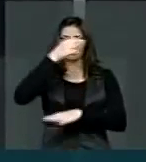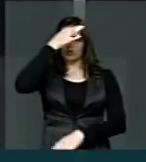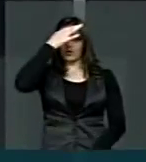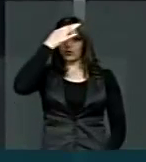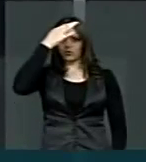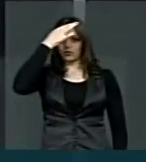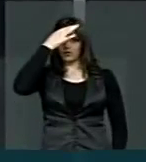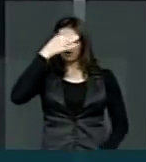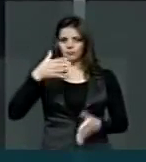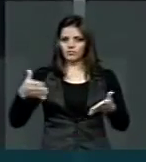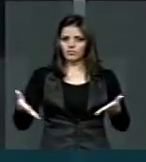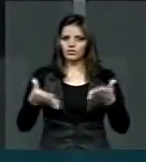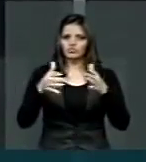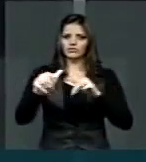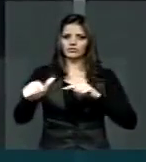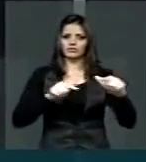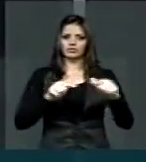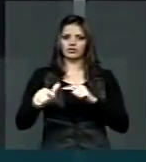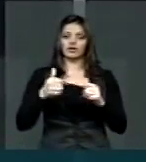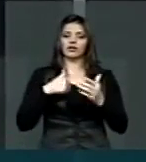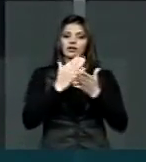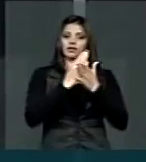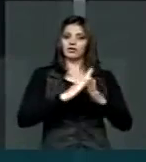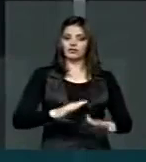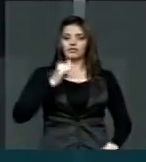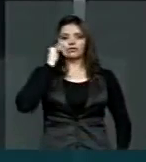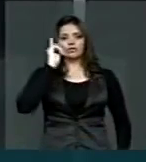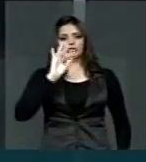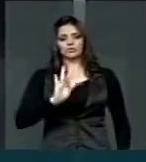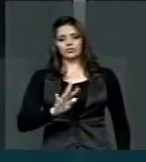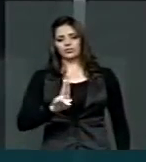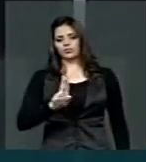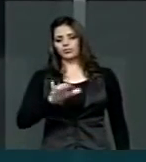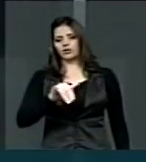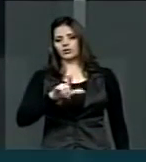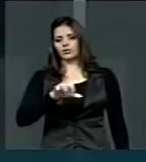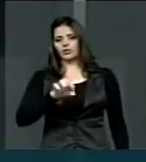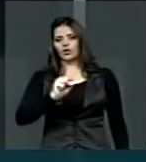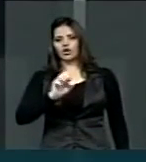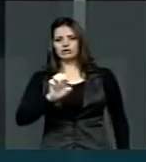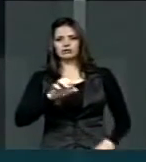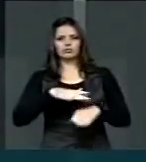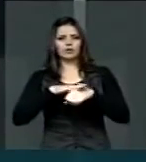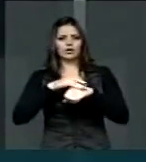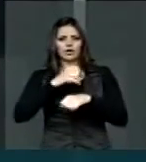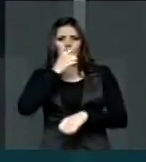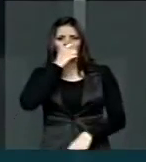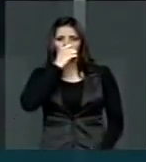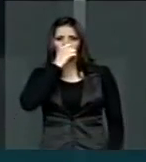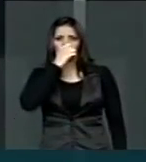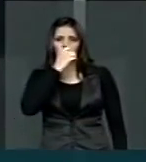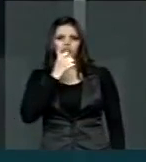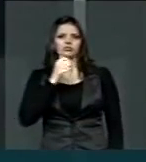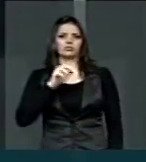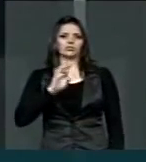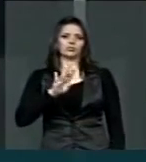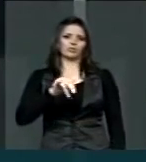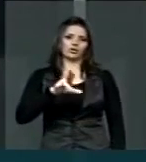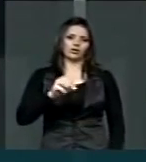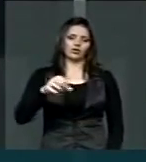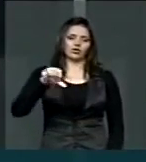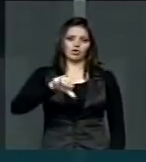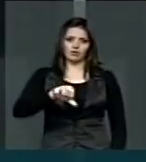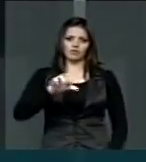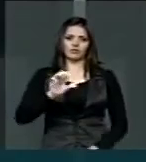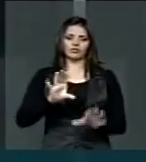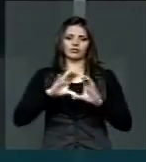Tuberculose, Em alusão a esta data, o Estado do Rio de Janeiro promoveu o nono encontro comunitário da